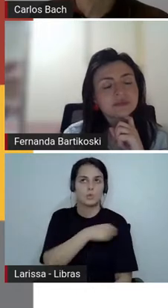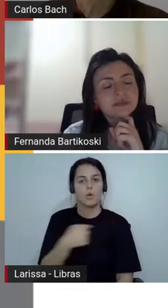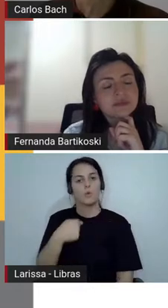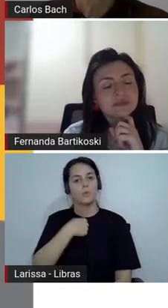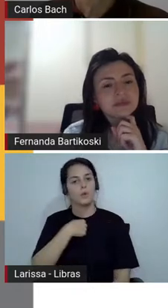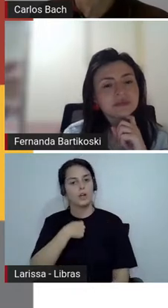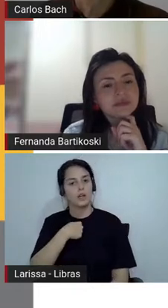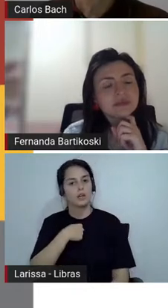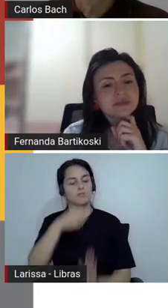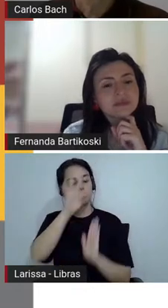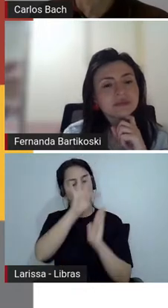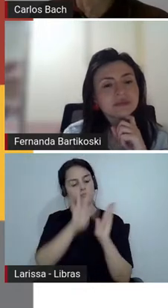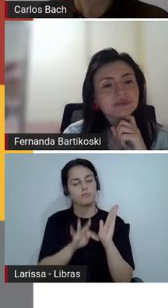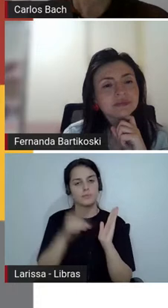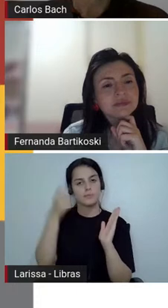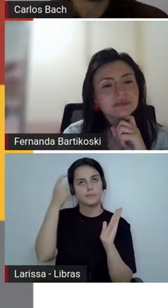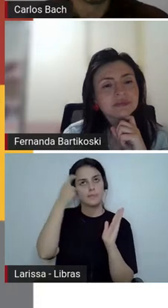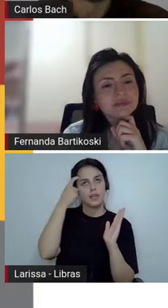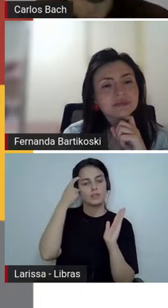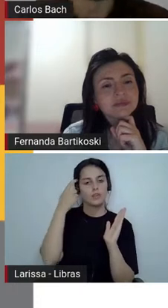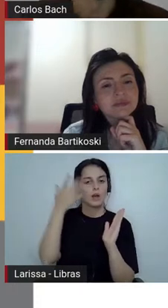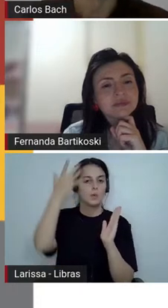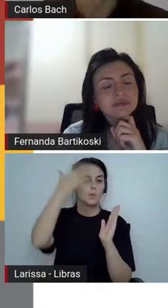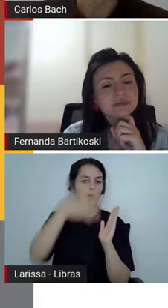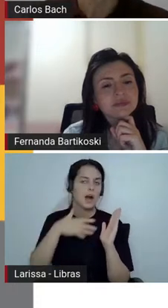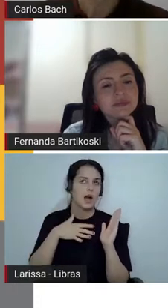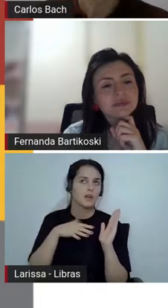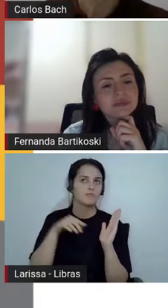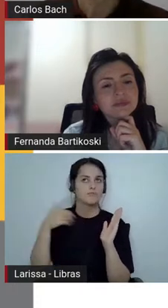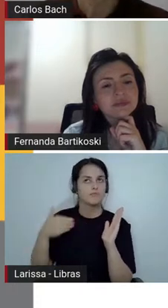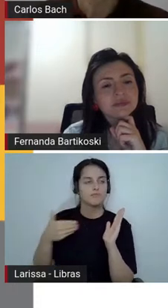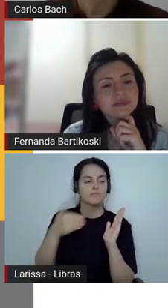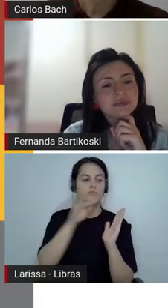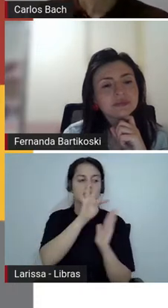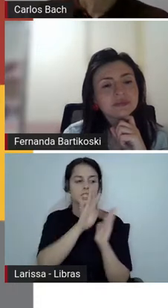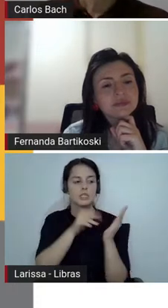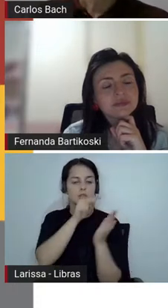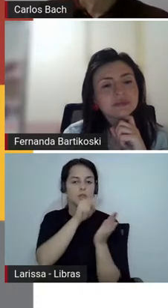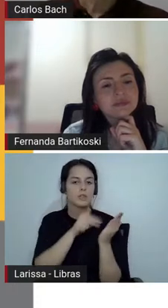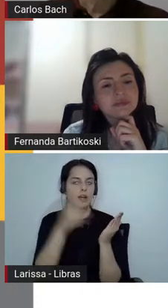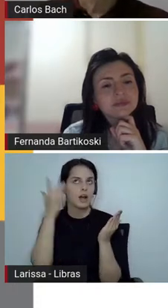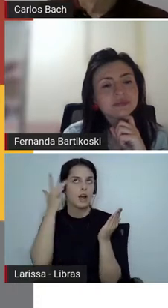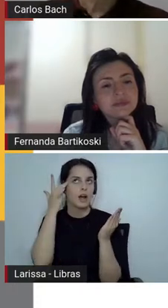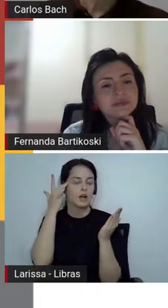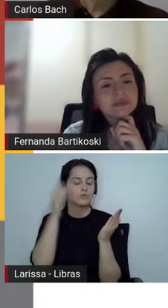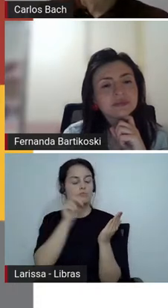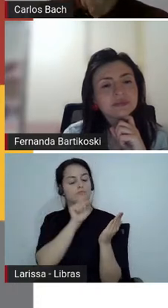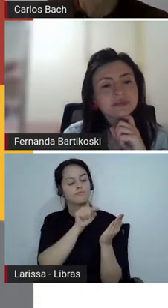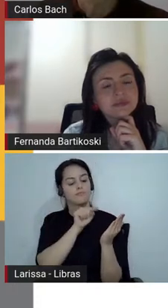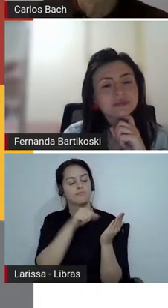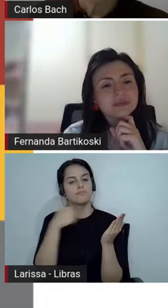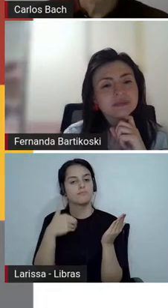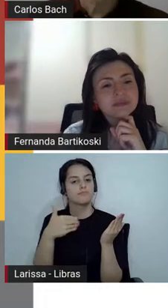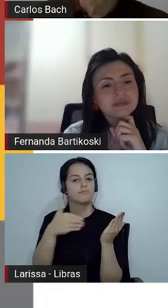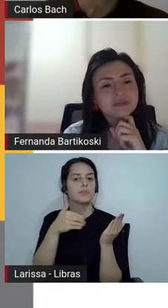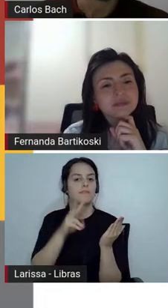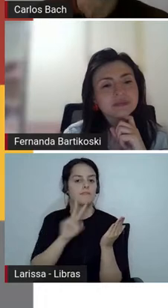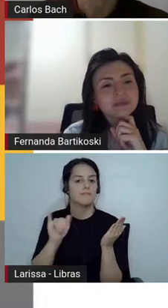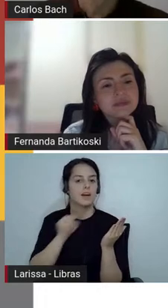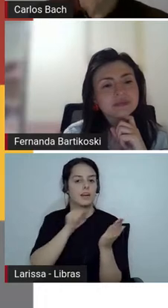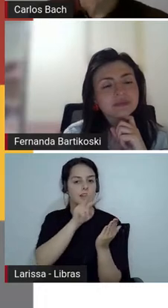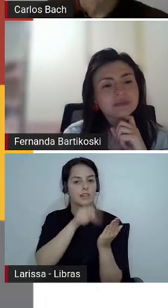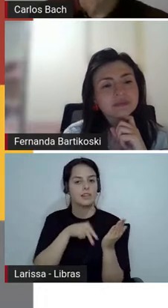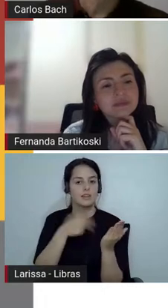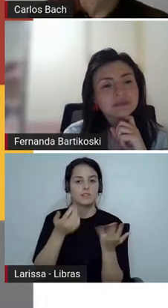texto, o que será que vai vir naquele texto, naquela leitura. Aí eu tenho um atendimento